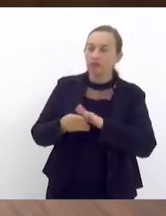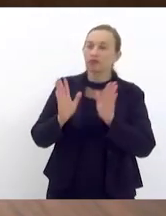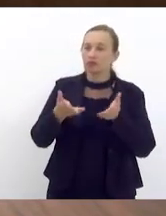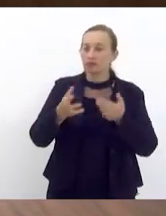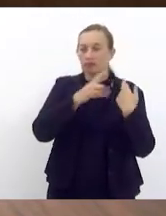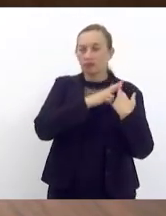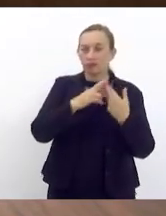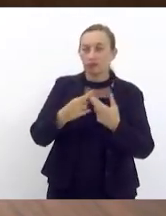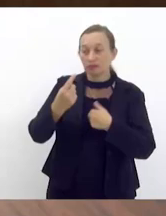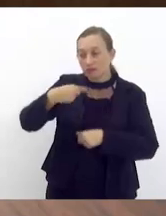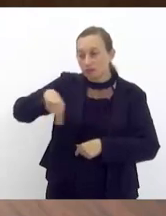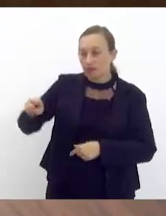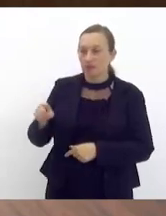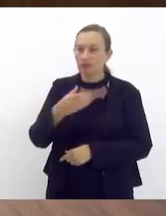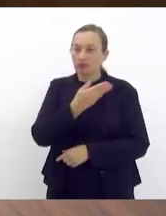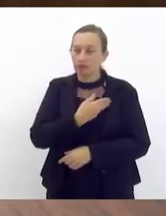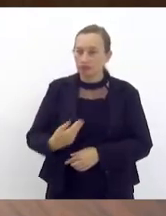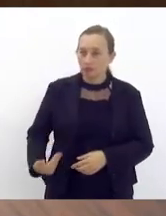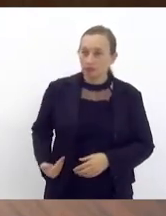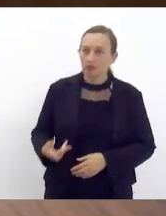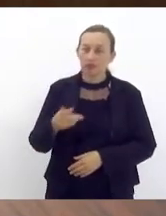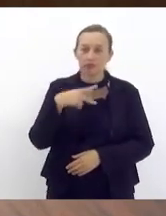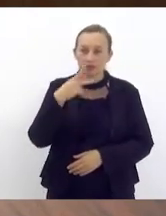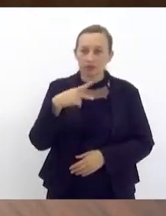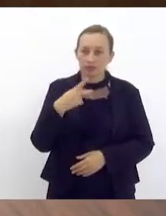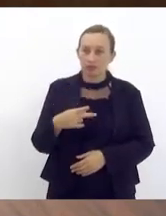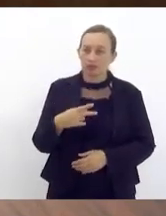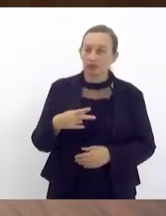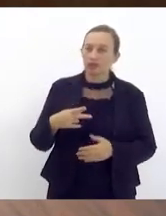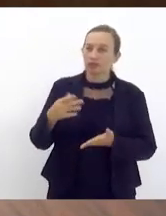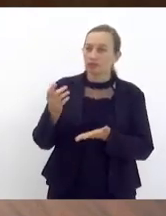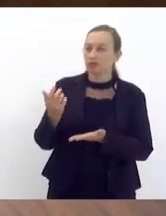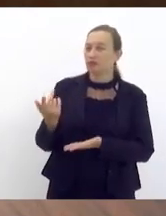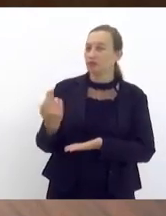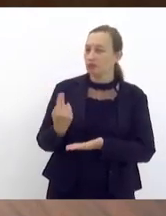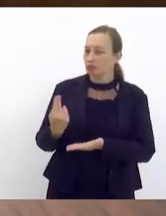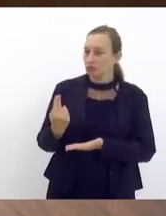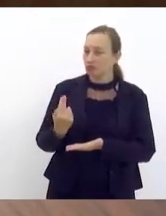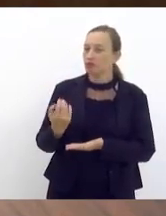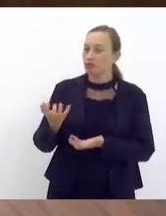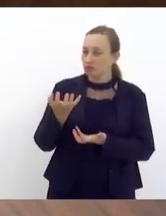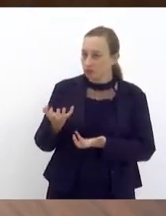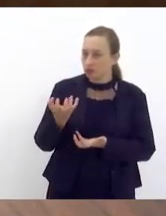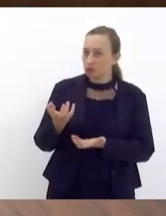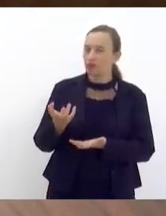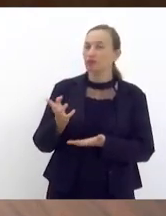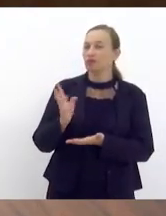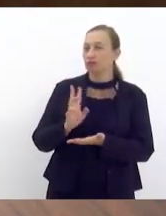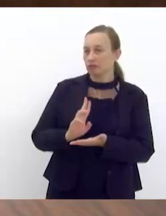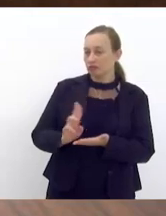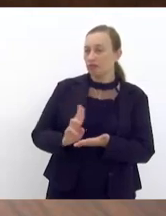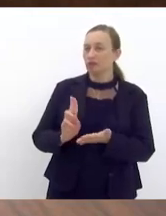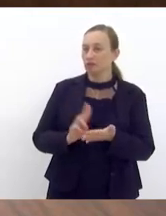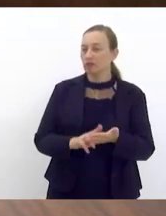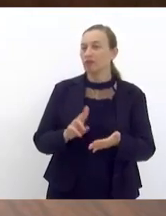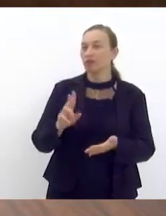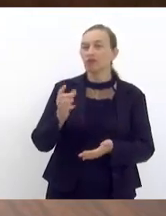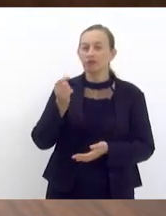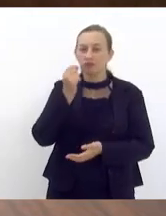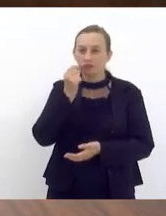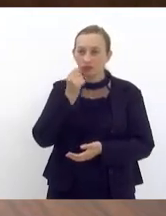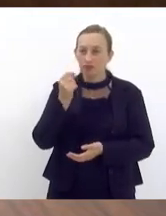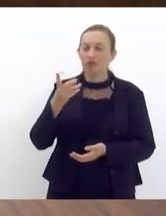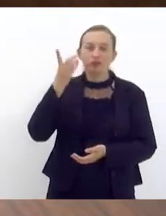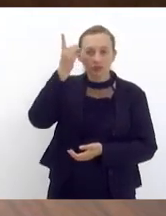para o governador é dizer que abrimos com a autoria e se empenharam também os deputados Giovanni Ratinho deputado Rafael Nobre então estou